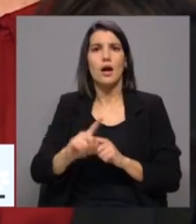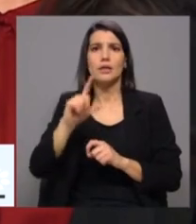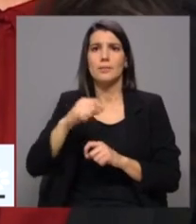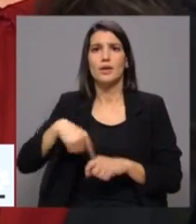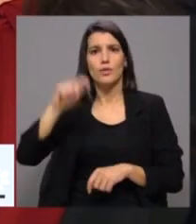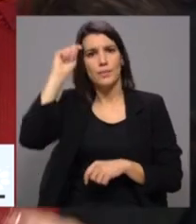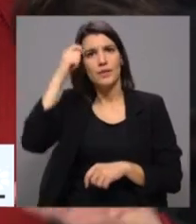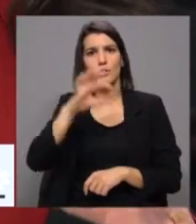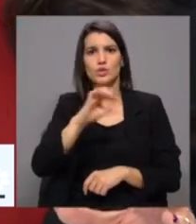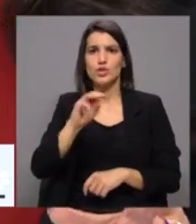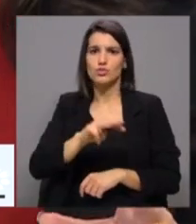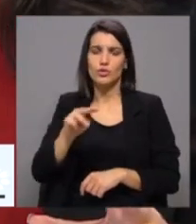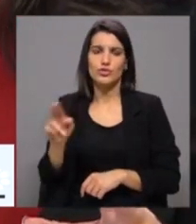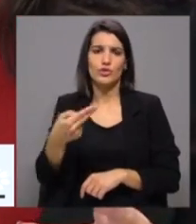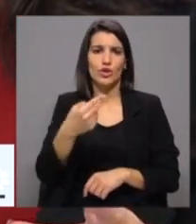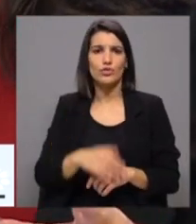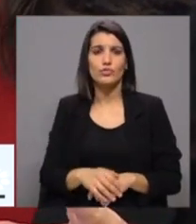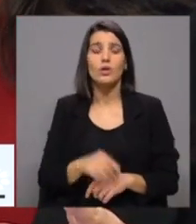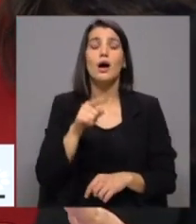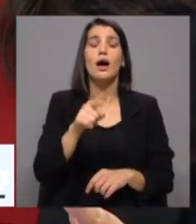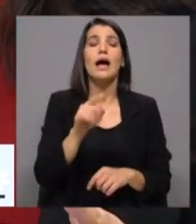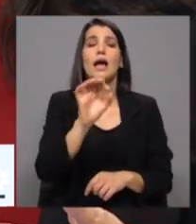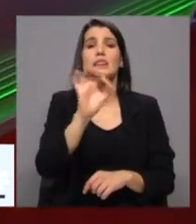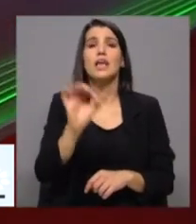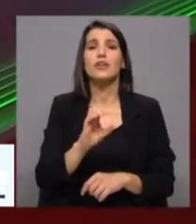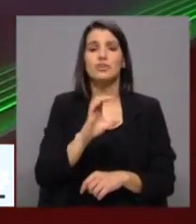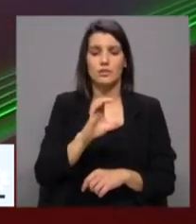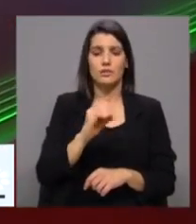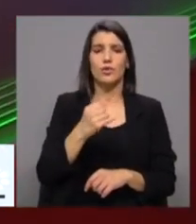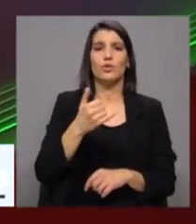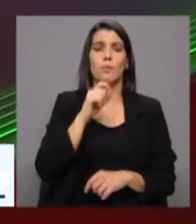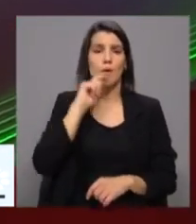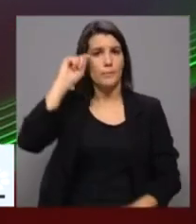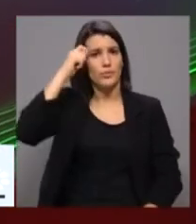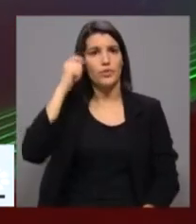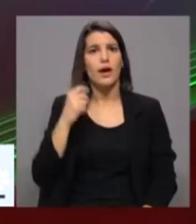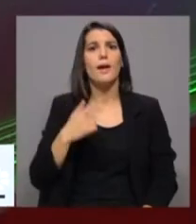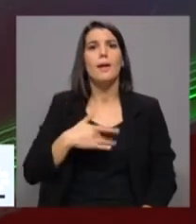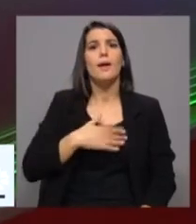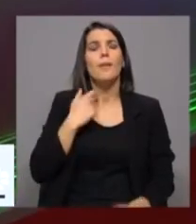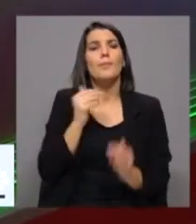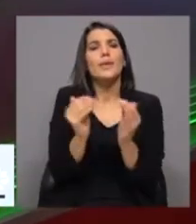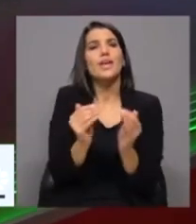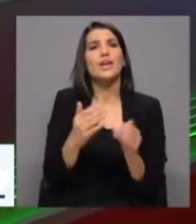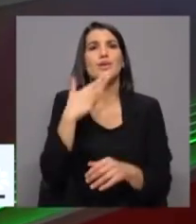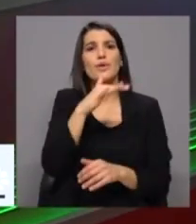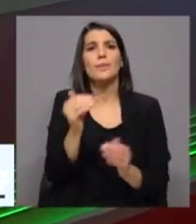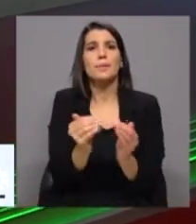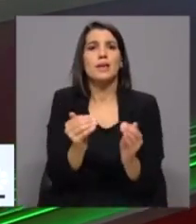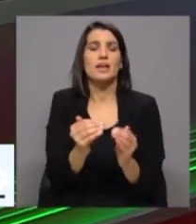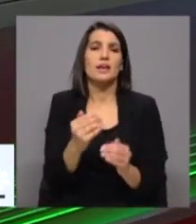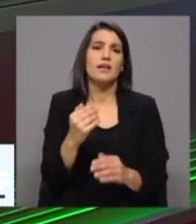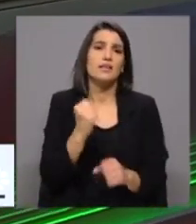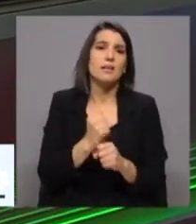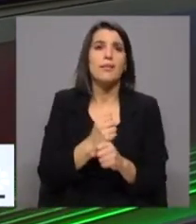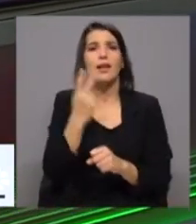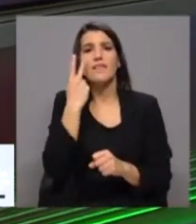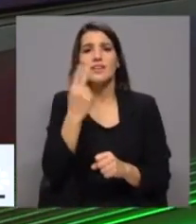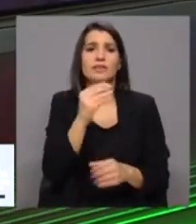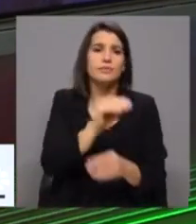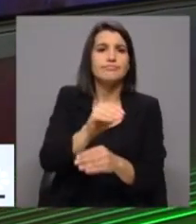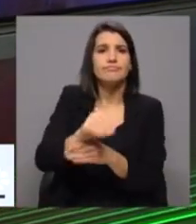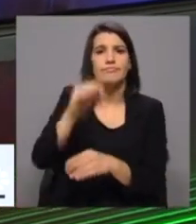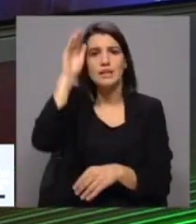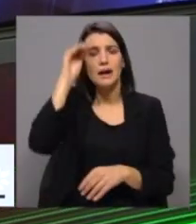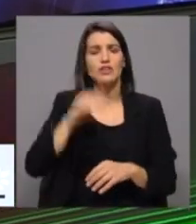800 milhões de euros. Foi também levantado aqui, não poderá prejudicar pequenas empresas, pequenas famílias que vivem da pecuária. Aquilo que o PAN defende é que se